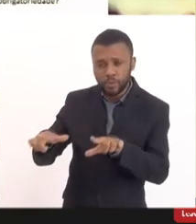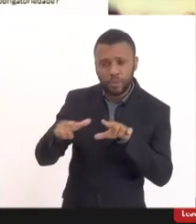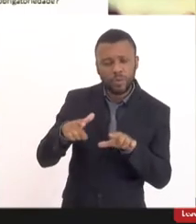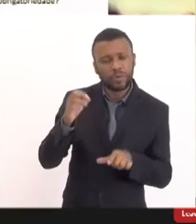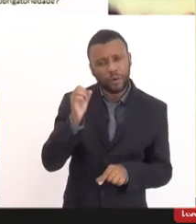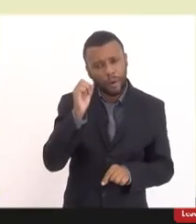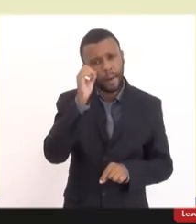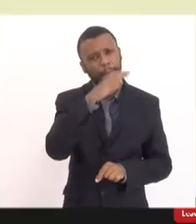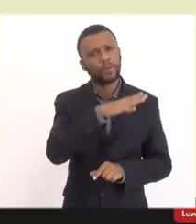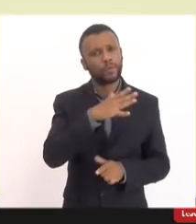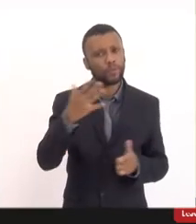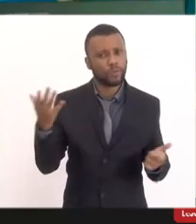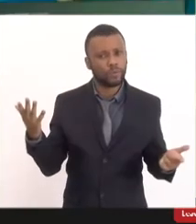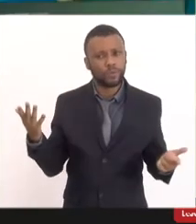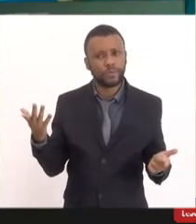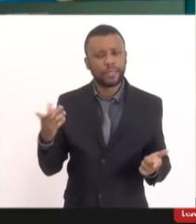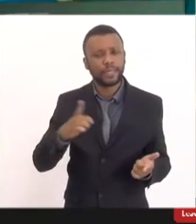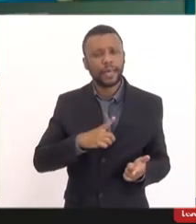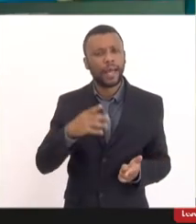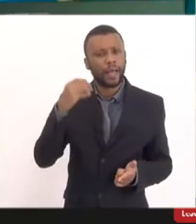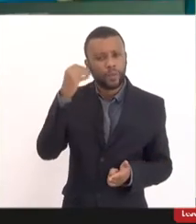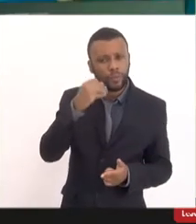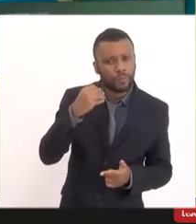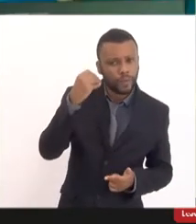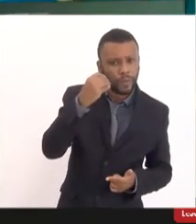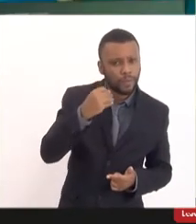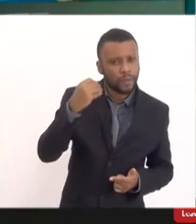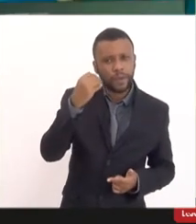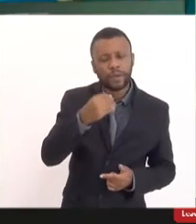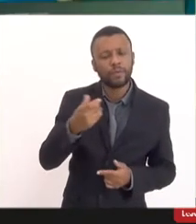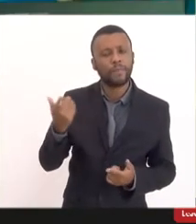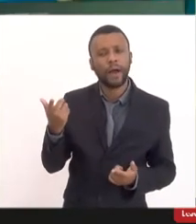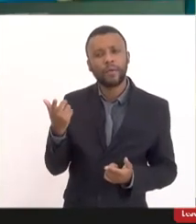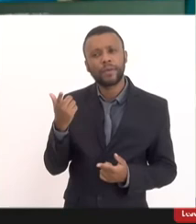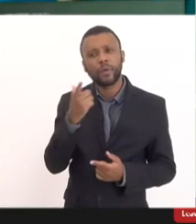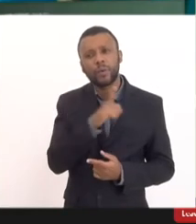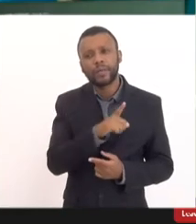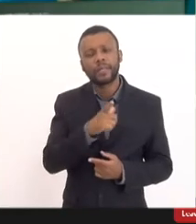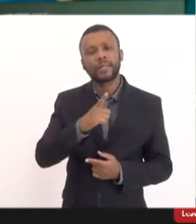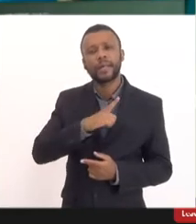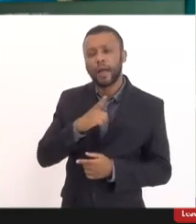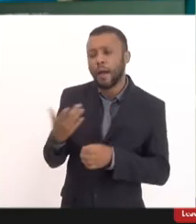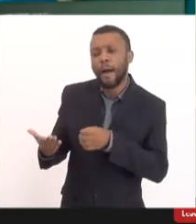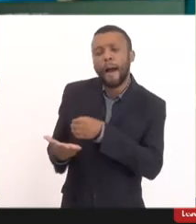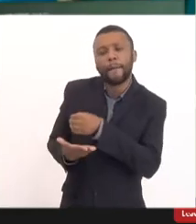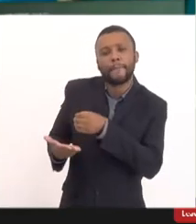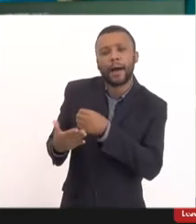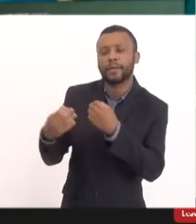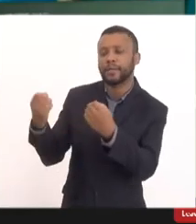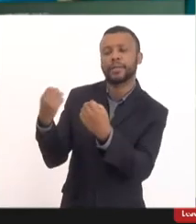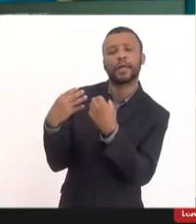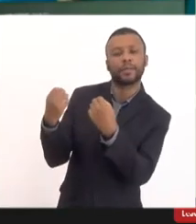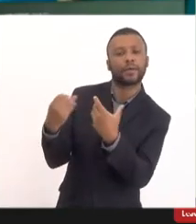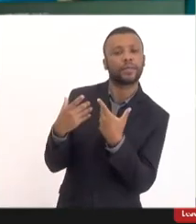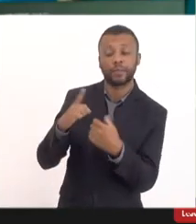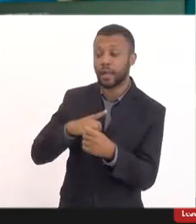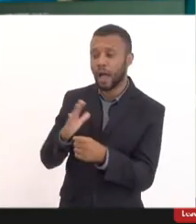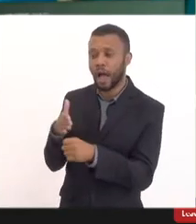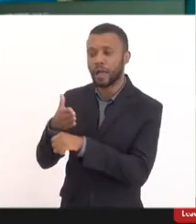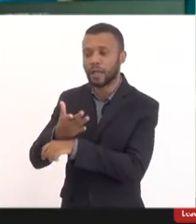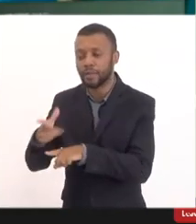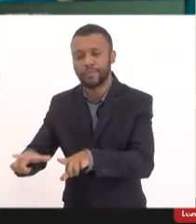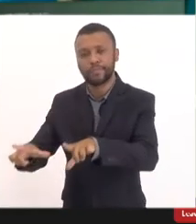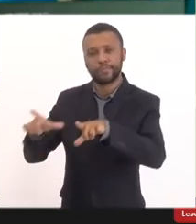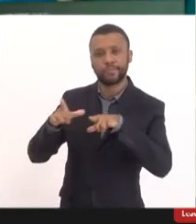absurdo você entrar no experimento para poder entrar no que você tem de mais básica a educação que isso está na